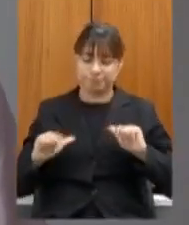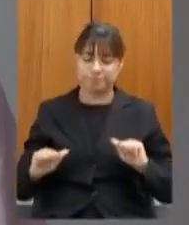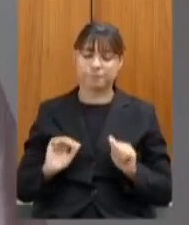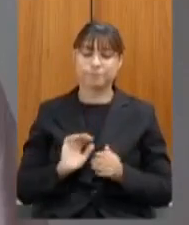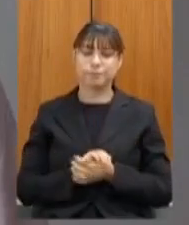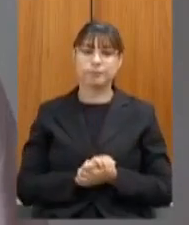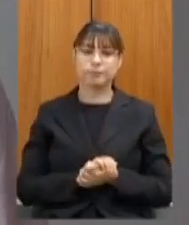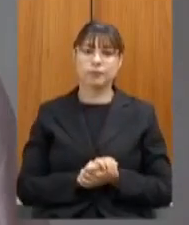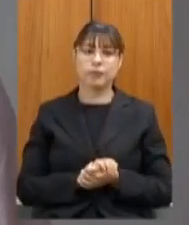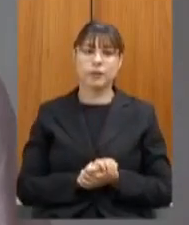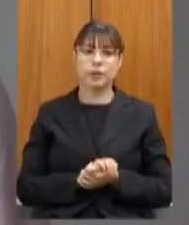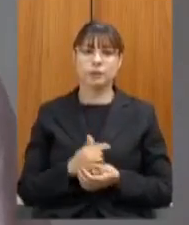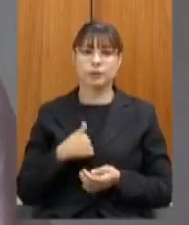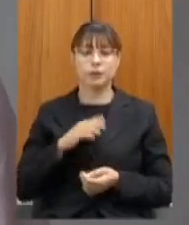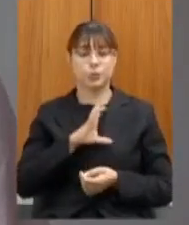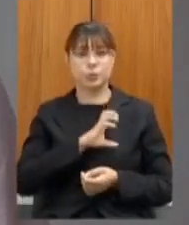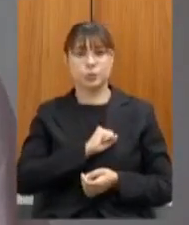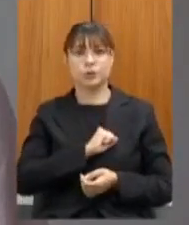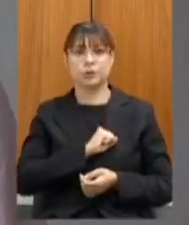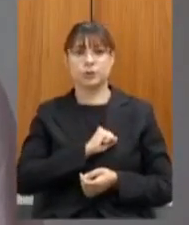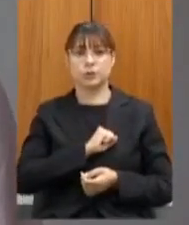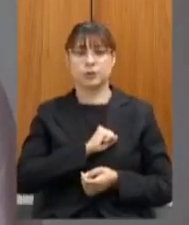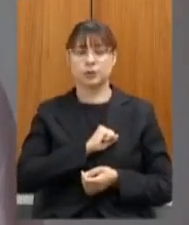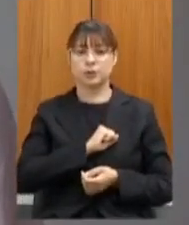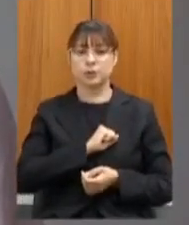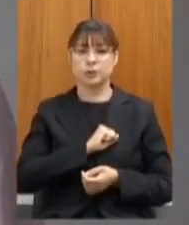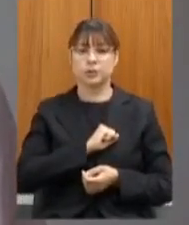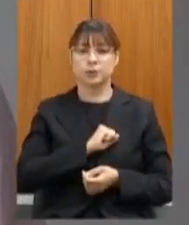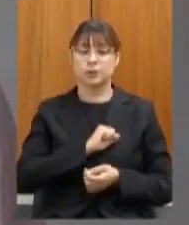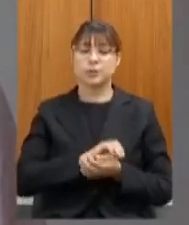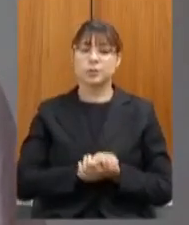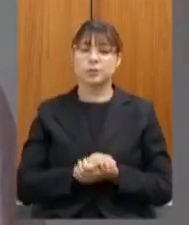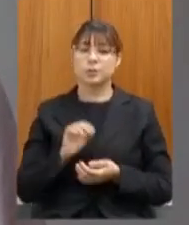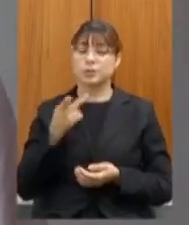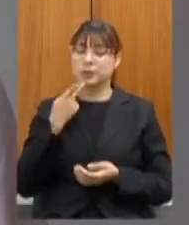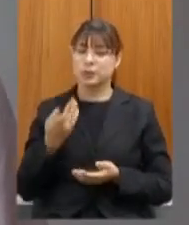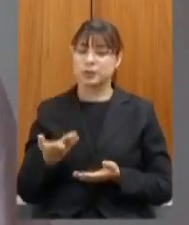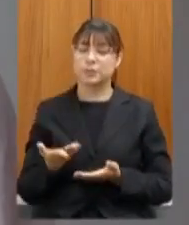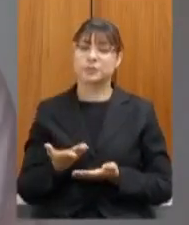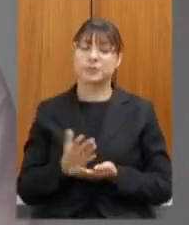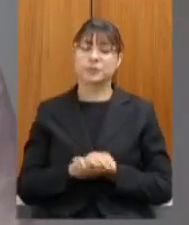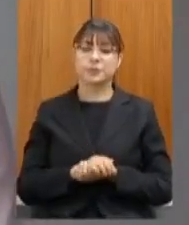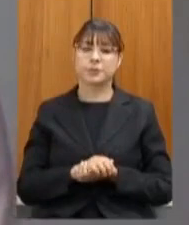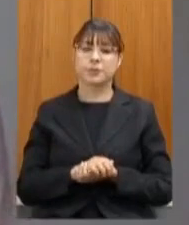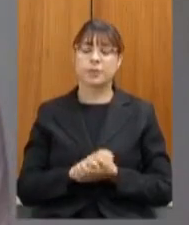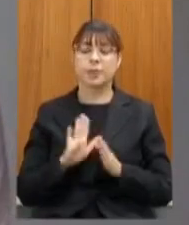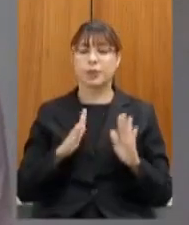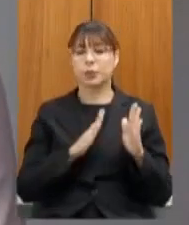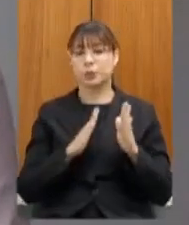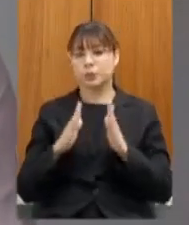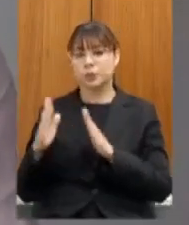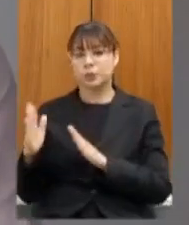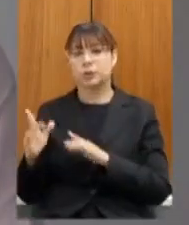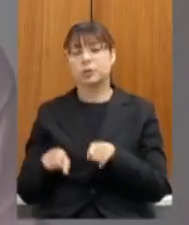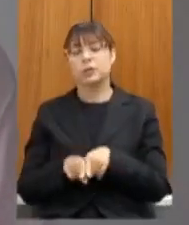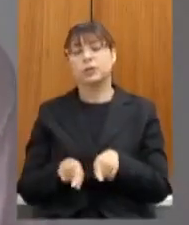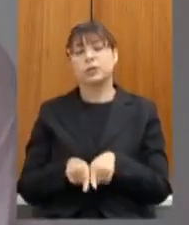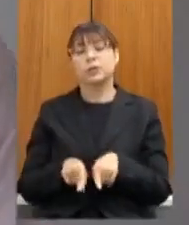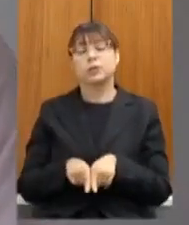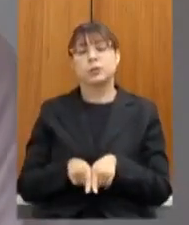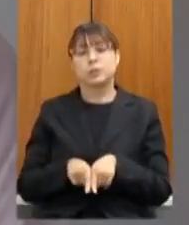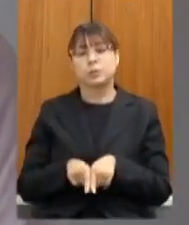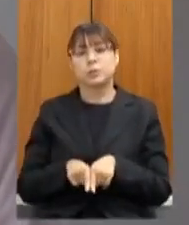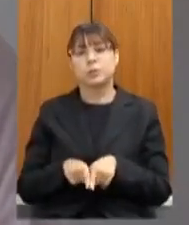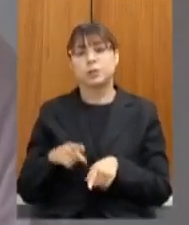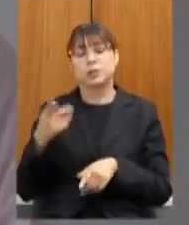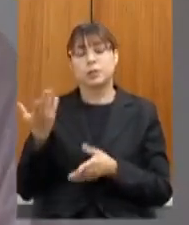eu gostei muito deputado das suas sugestões acho que com esse processo também conforme passa o tempo a